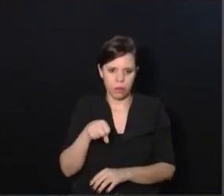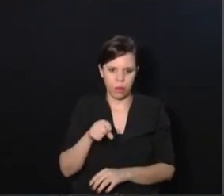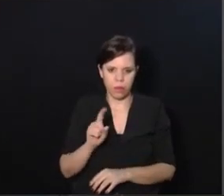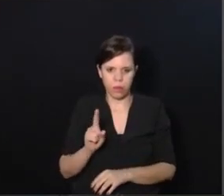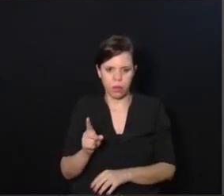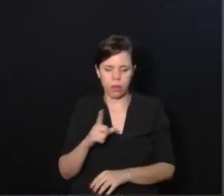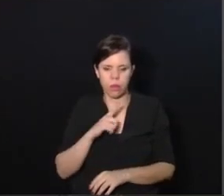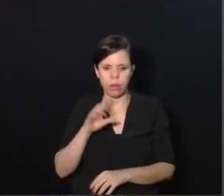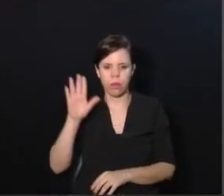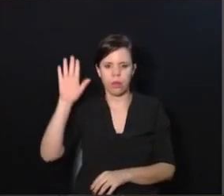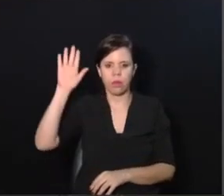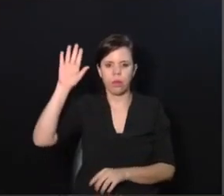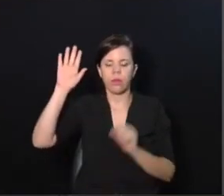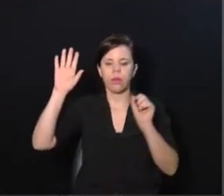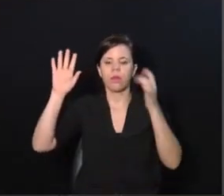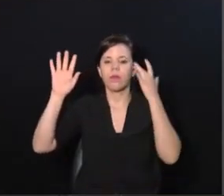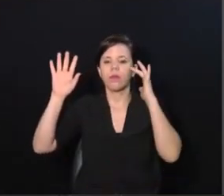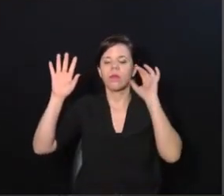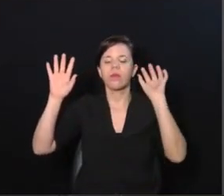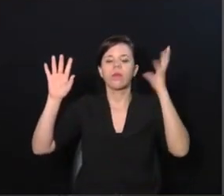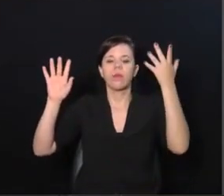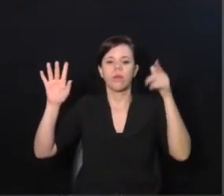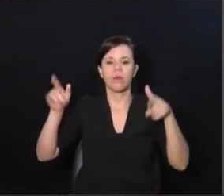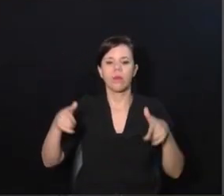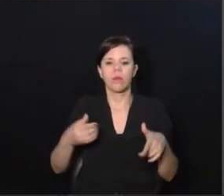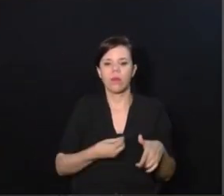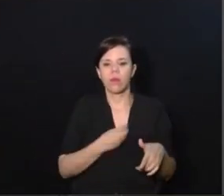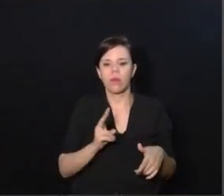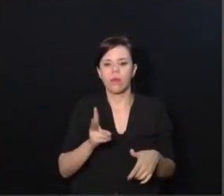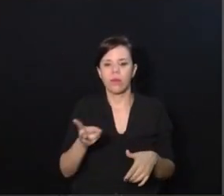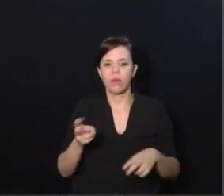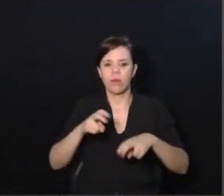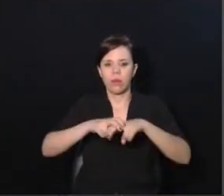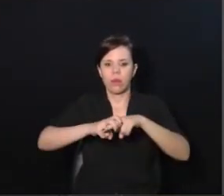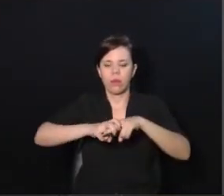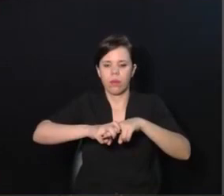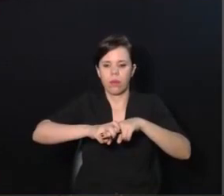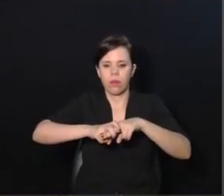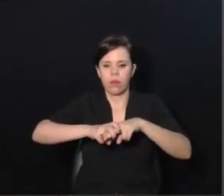Então você levanta e me diz, o você acha que aconteceu com quem passou a vida inteira com a perninha cruzada?